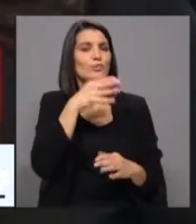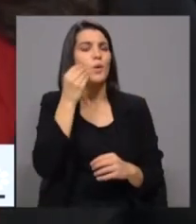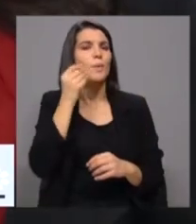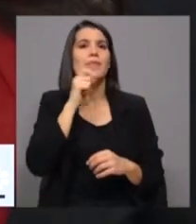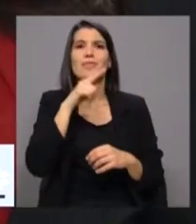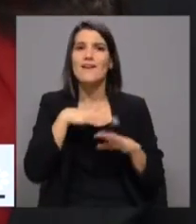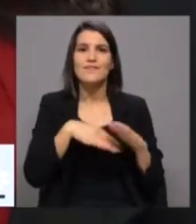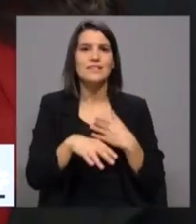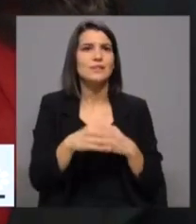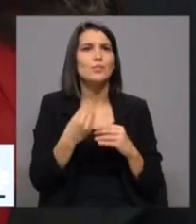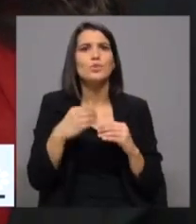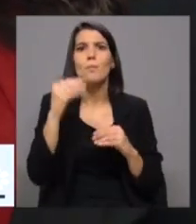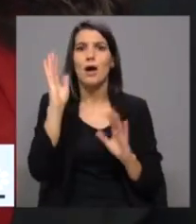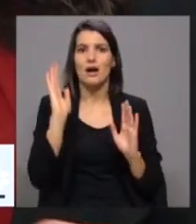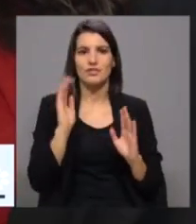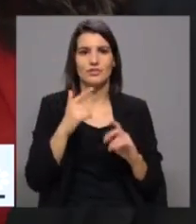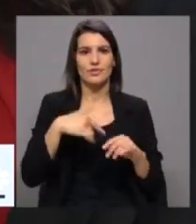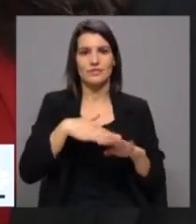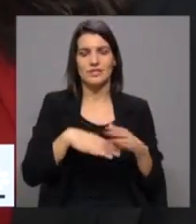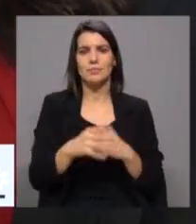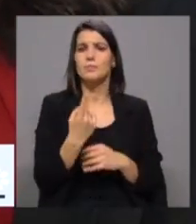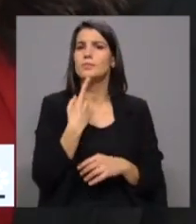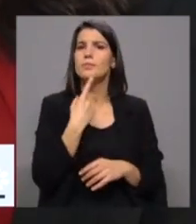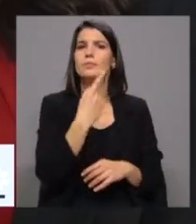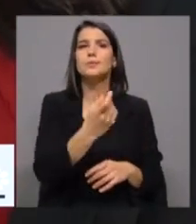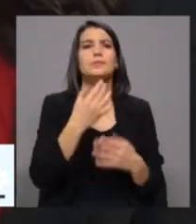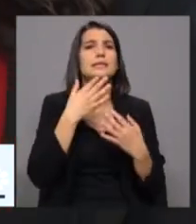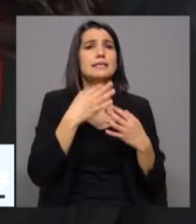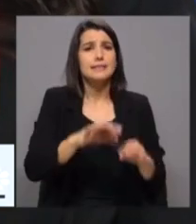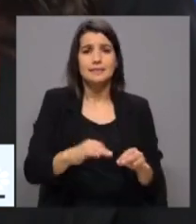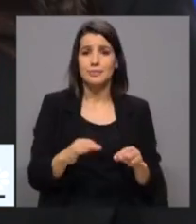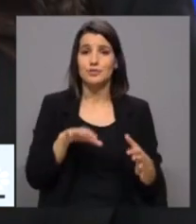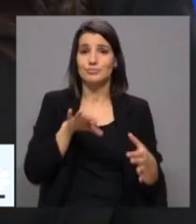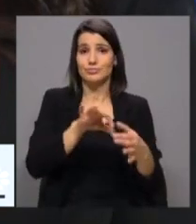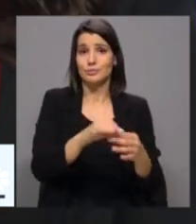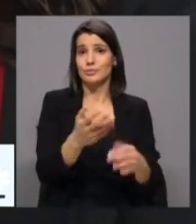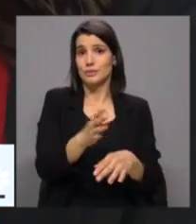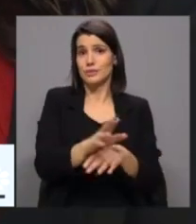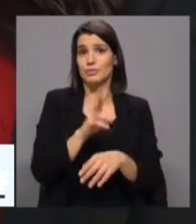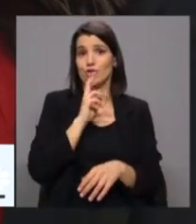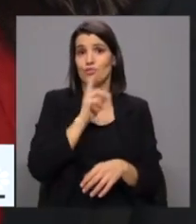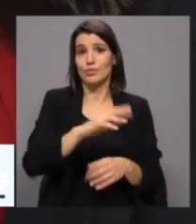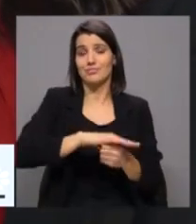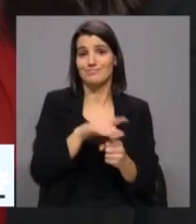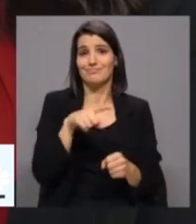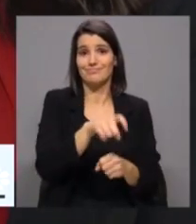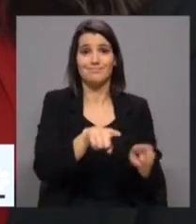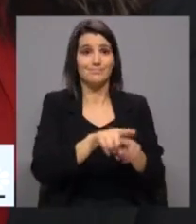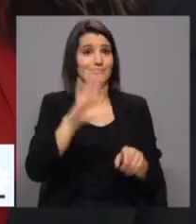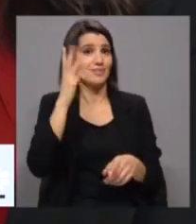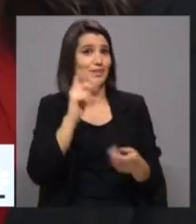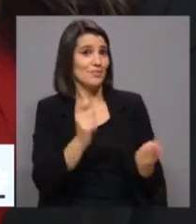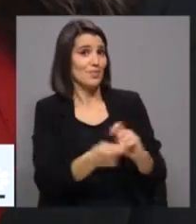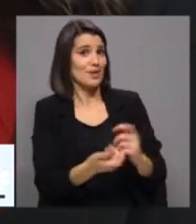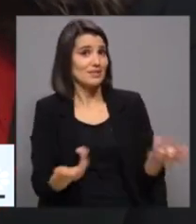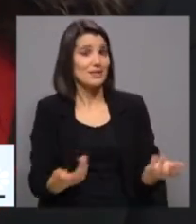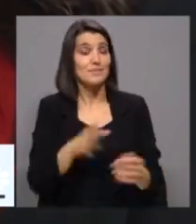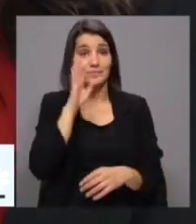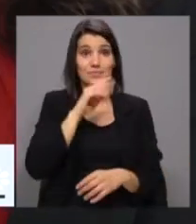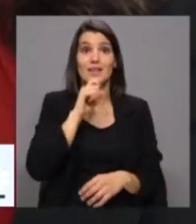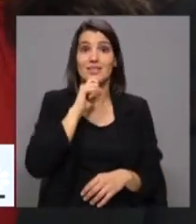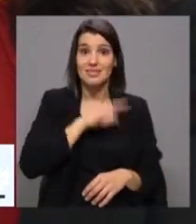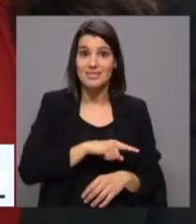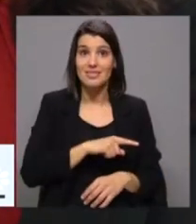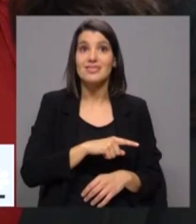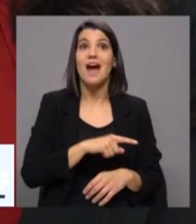fazer tão mais do que temos feito, fazendo uma pergunta tão simples que se aplica, por exemplo, à resposta à Covid como às alterações climáticas. Se conseguimos pôr